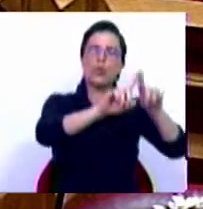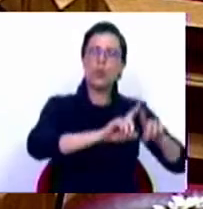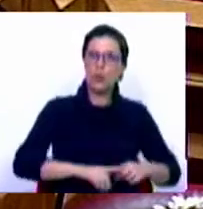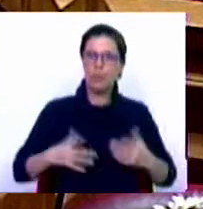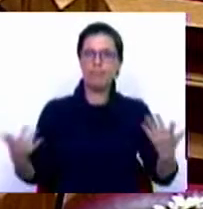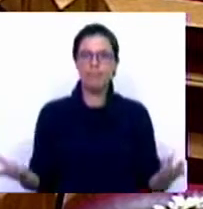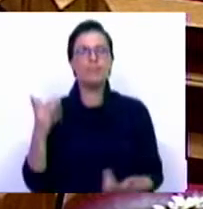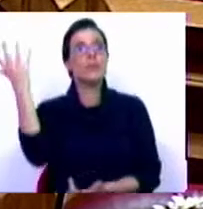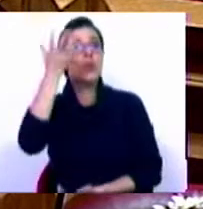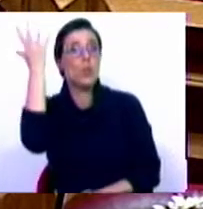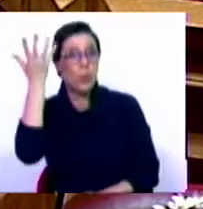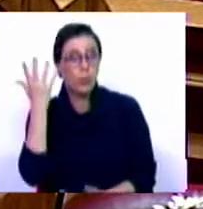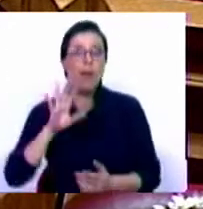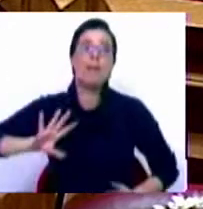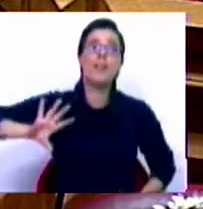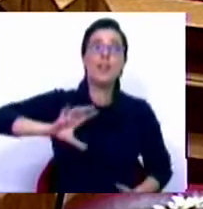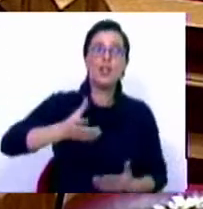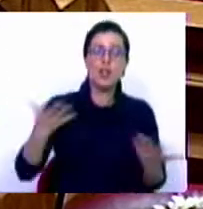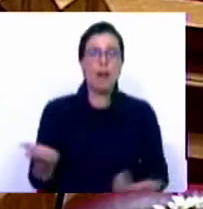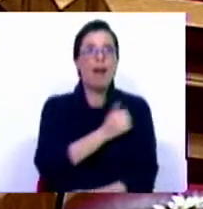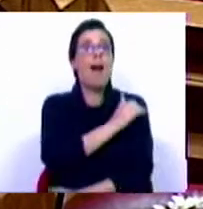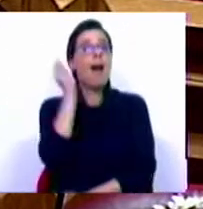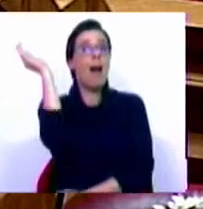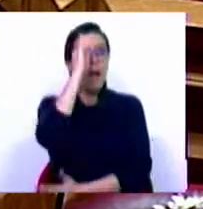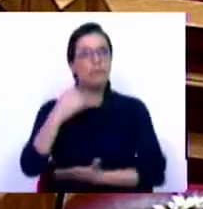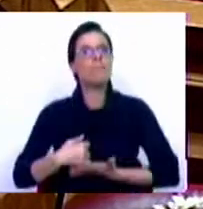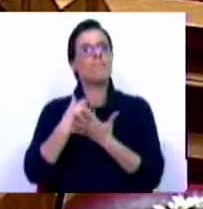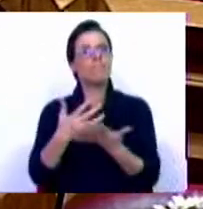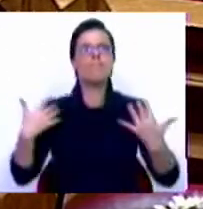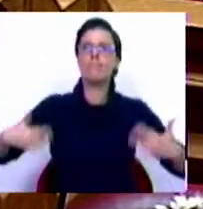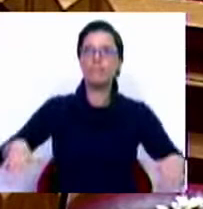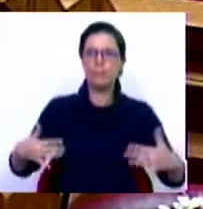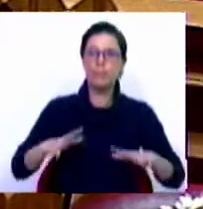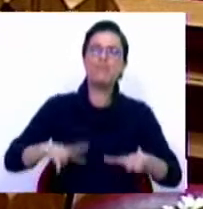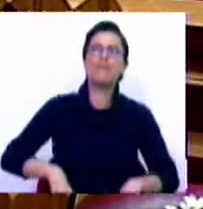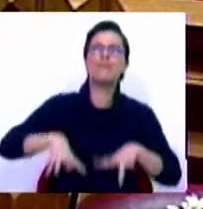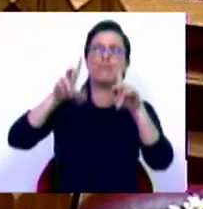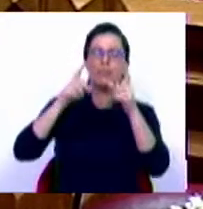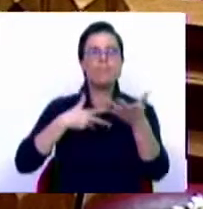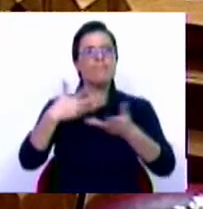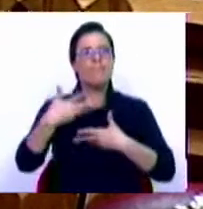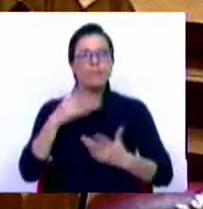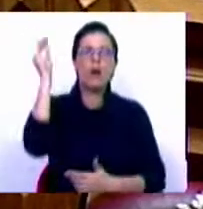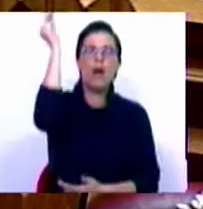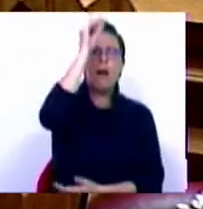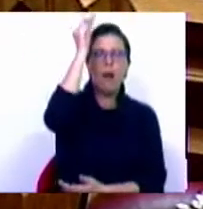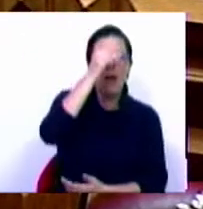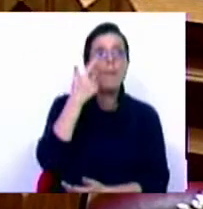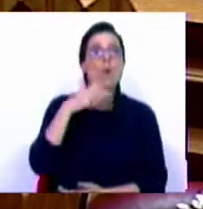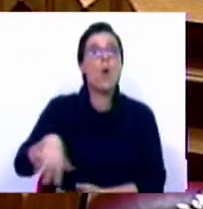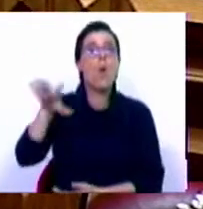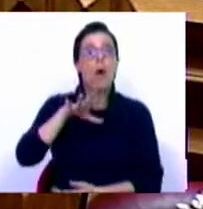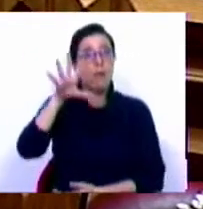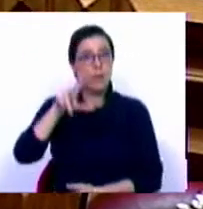de caráter cultural e regional, a Casa do Alentejo tem contribuído de forma decisiva para o desenvolvimento de relações com os alentejanos, residentes